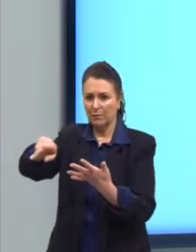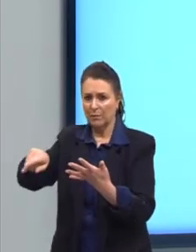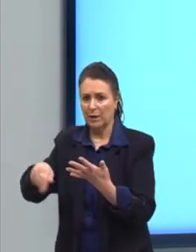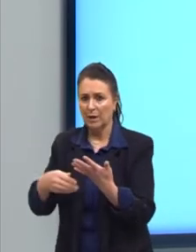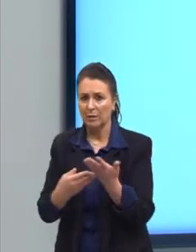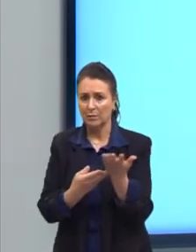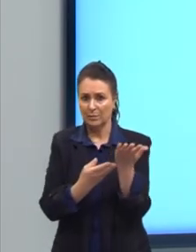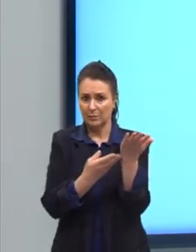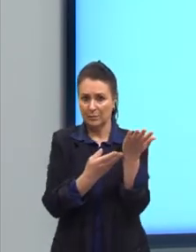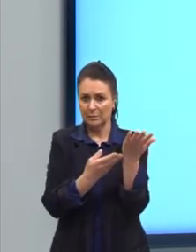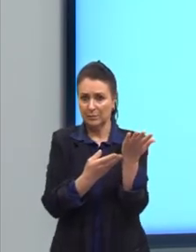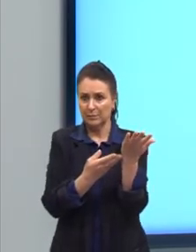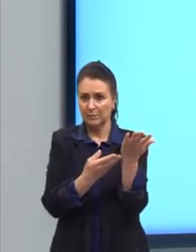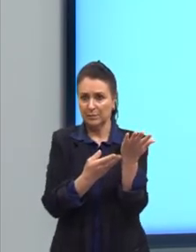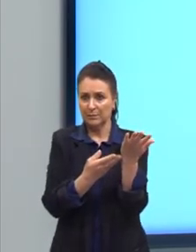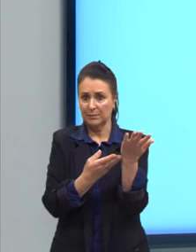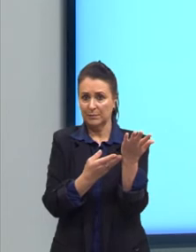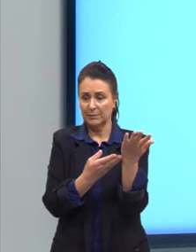e predação.